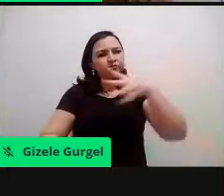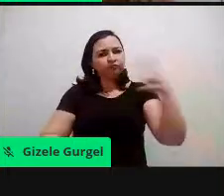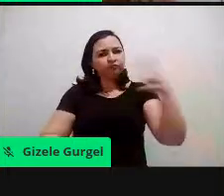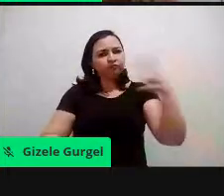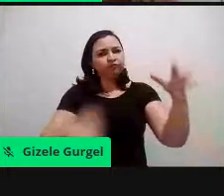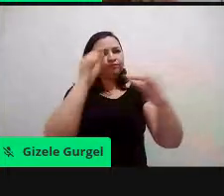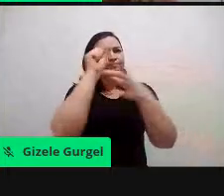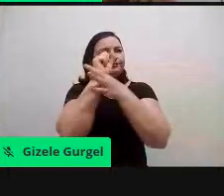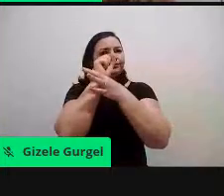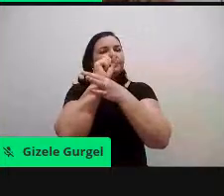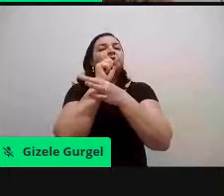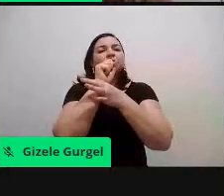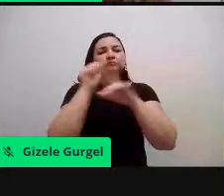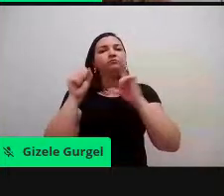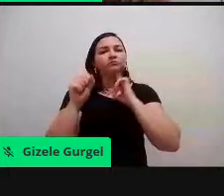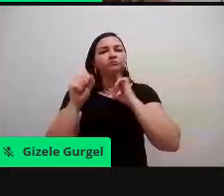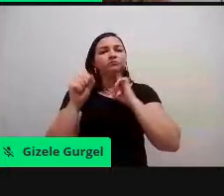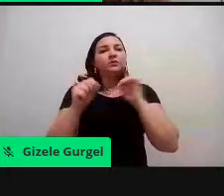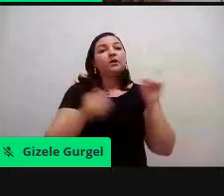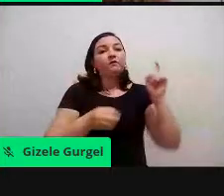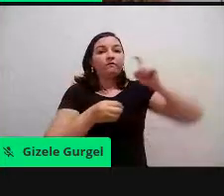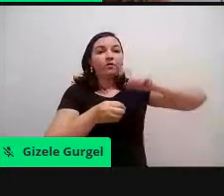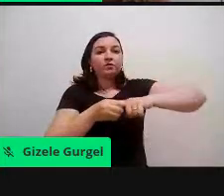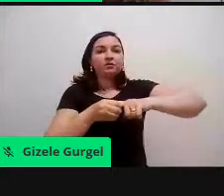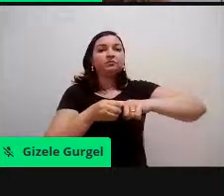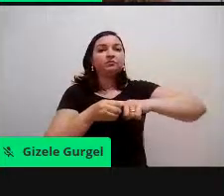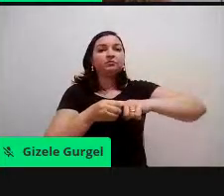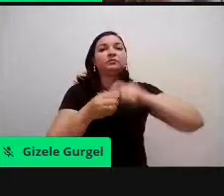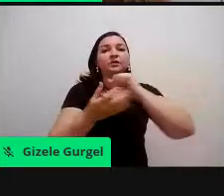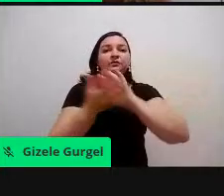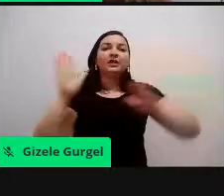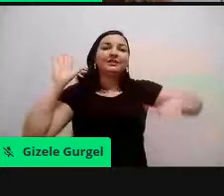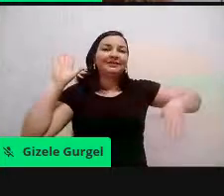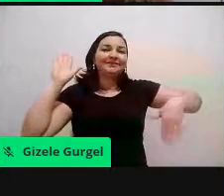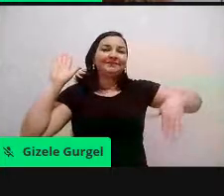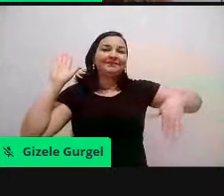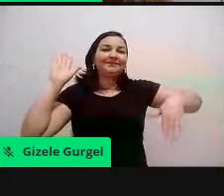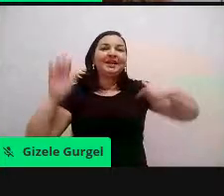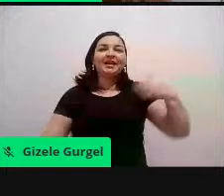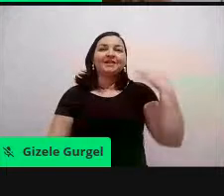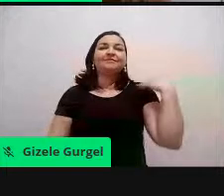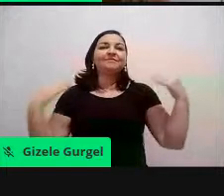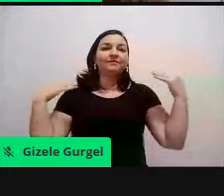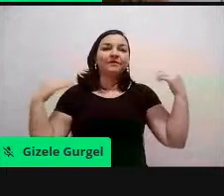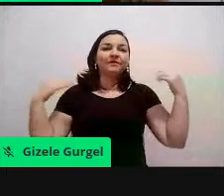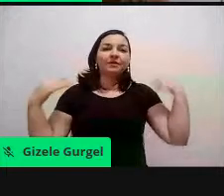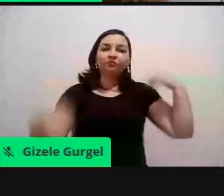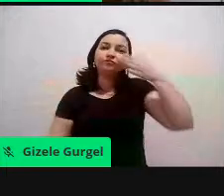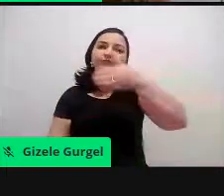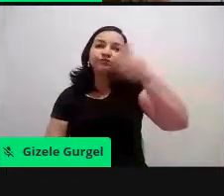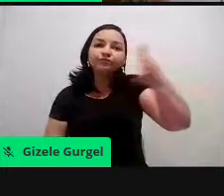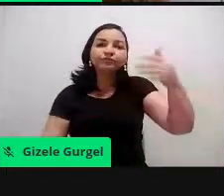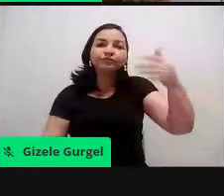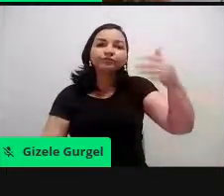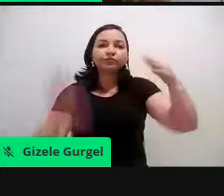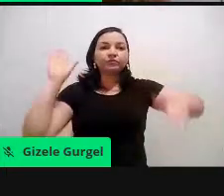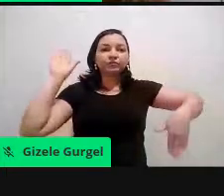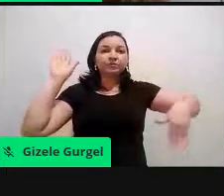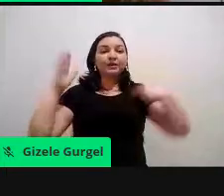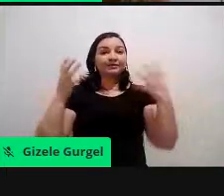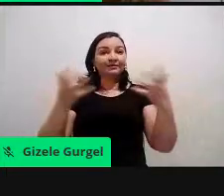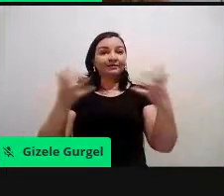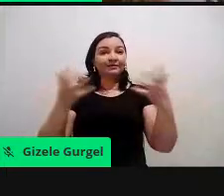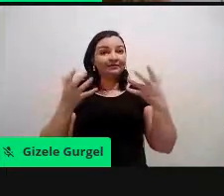E estamos, inclusive, né, retomando as atividades na praia. Quero até fazer o convite a quem tiver interesse em participar desses mutirões de